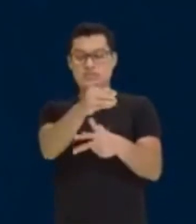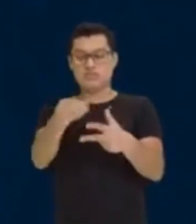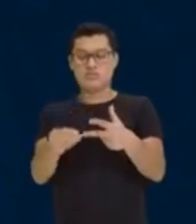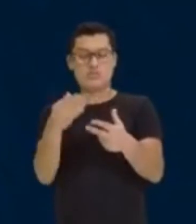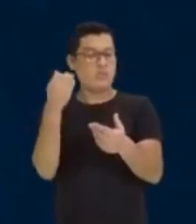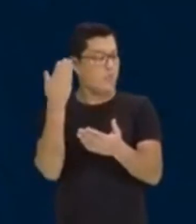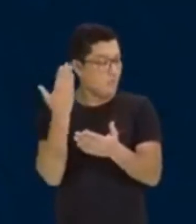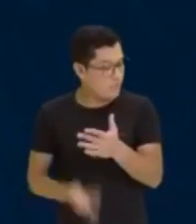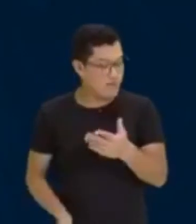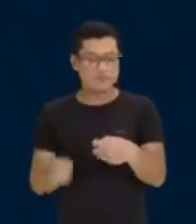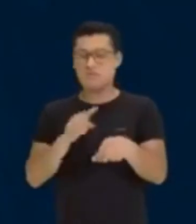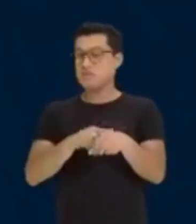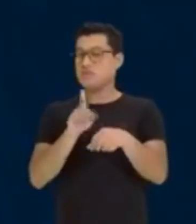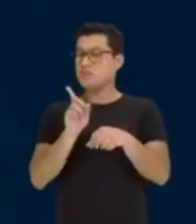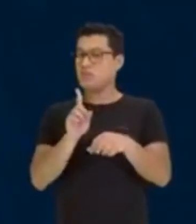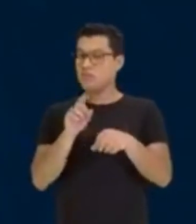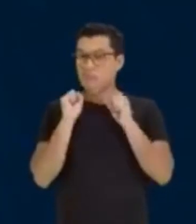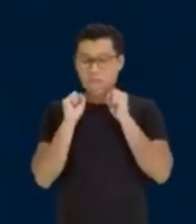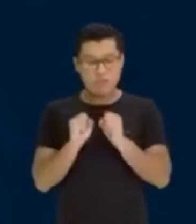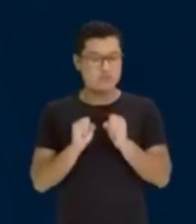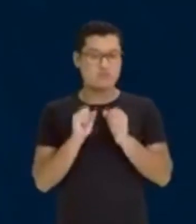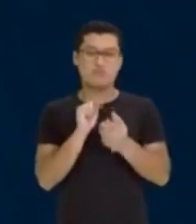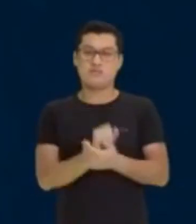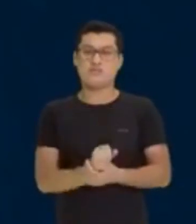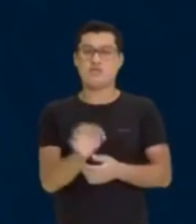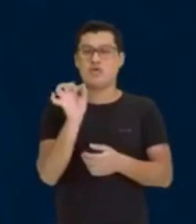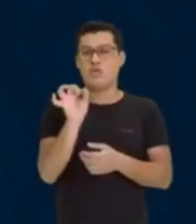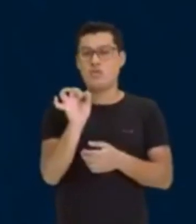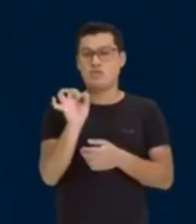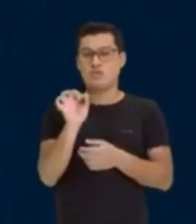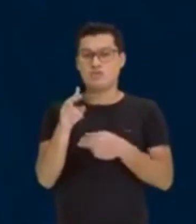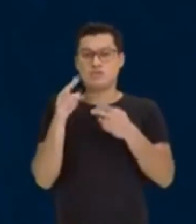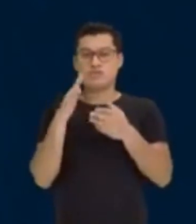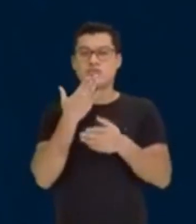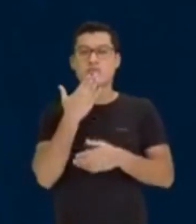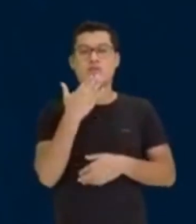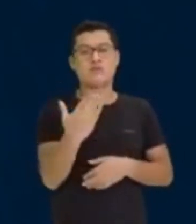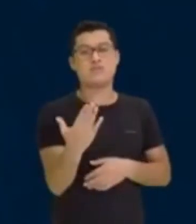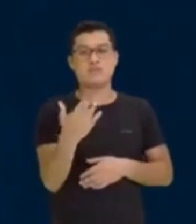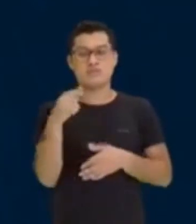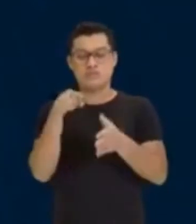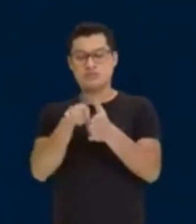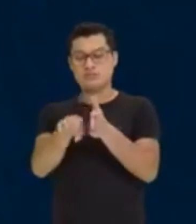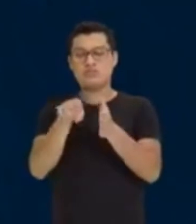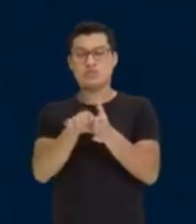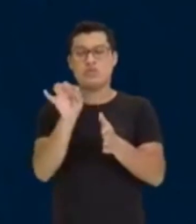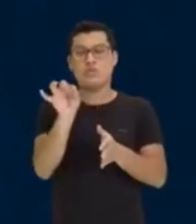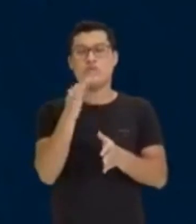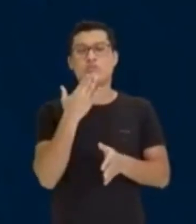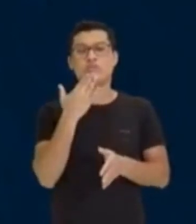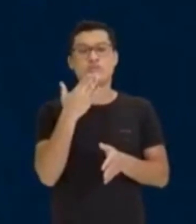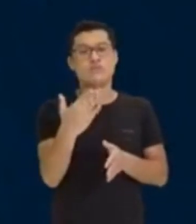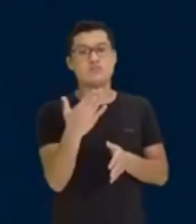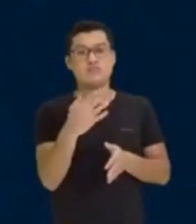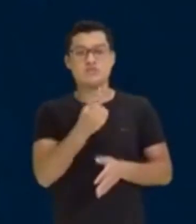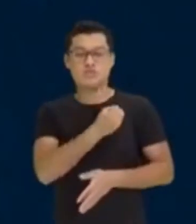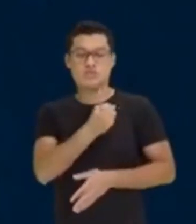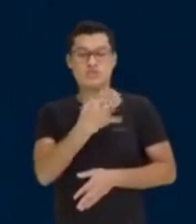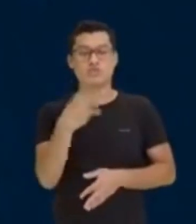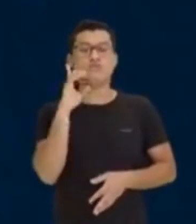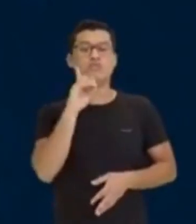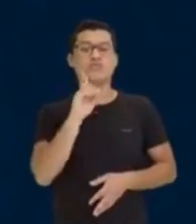você tem aqui, olha só. O que ele está te pedindo na questão? O ele está te pedindo? Em quantos dias?